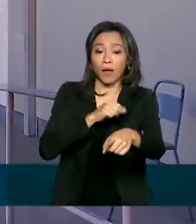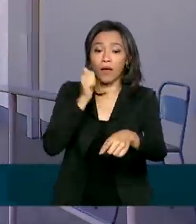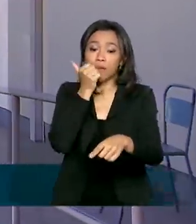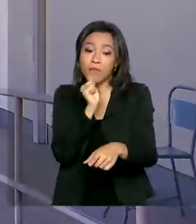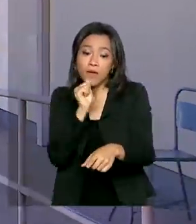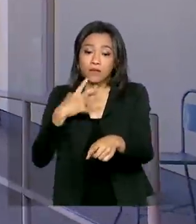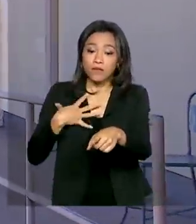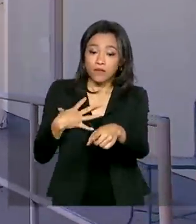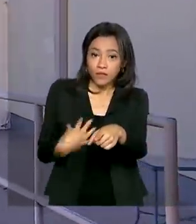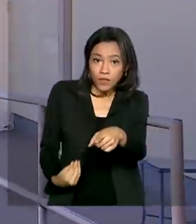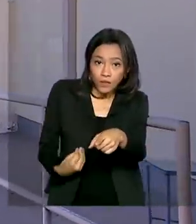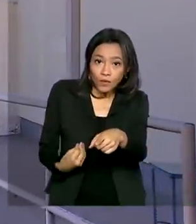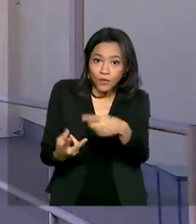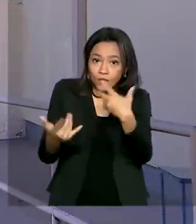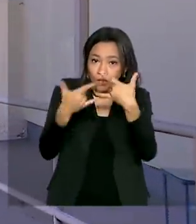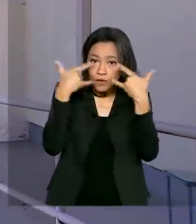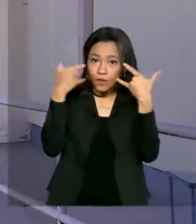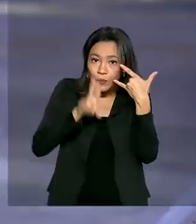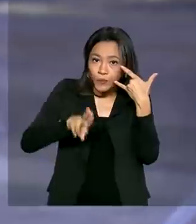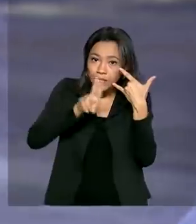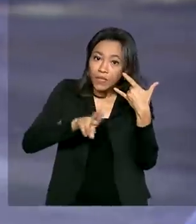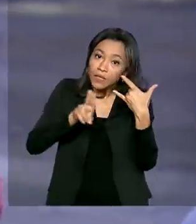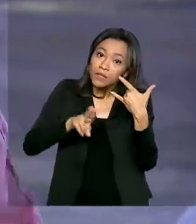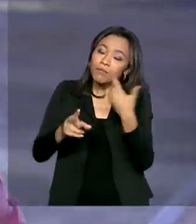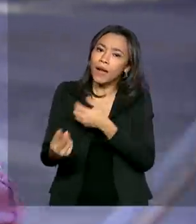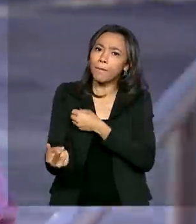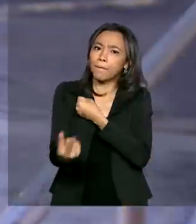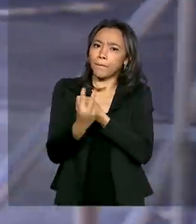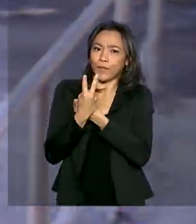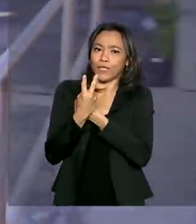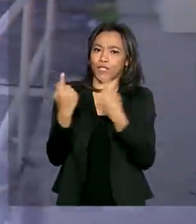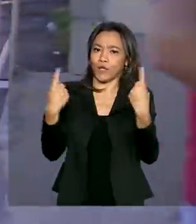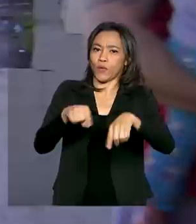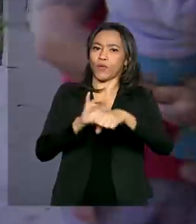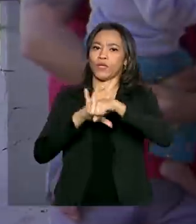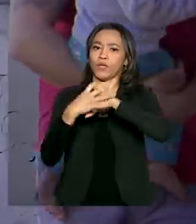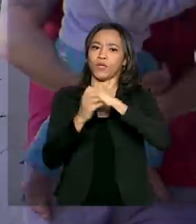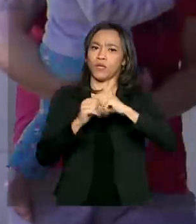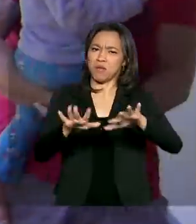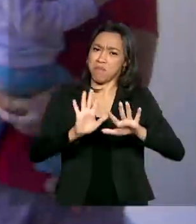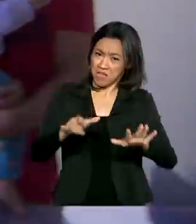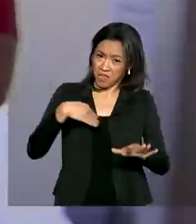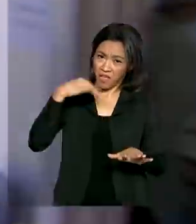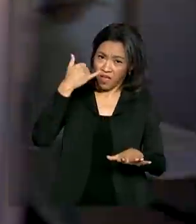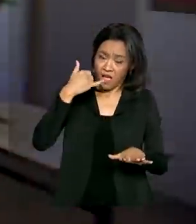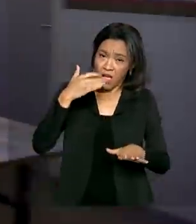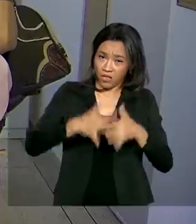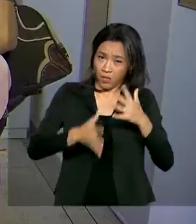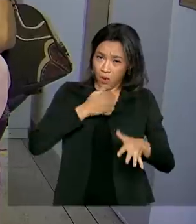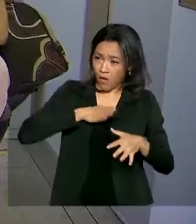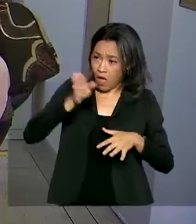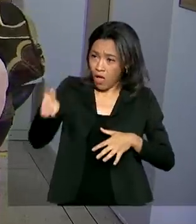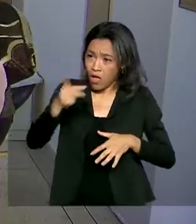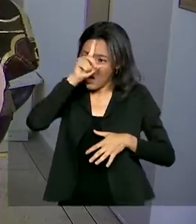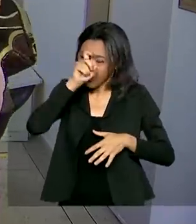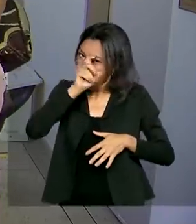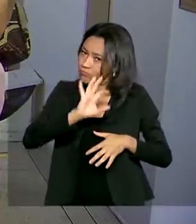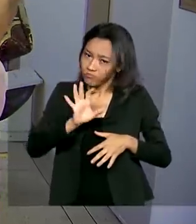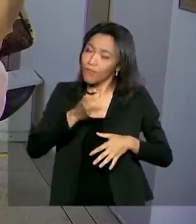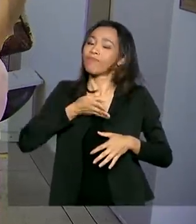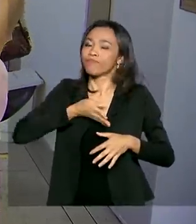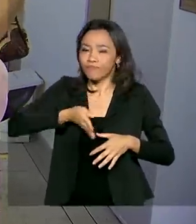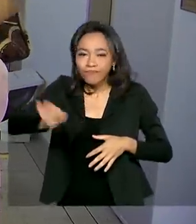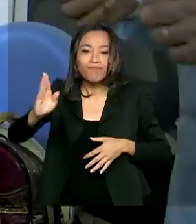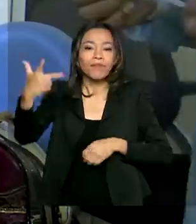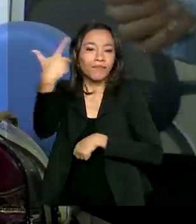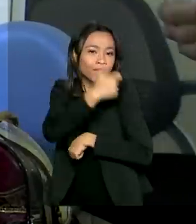filhos. A prevenção contra o coronavírus não impediu a ida ao posto de saúde para evitar outra doença, a